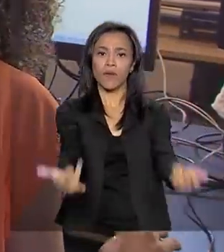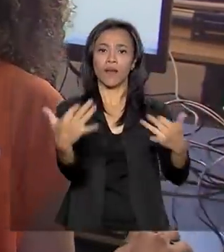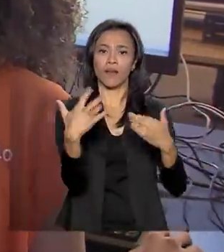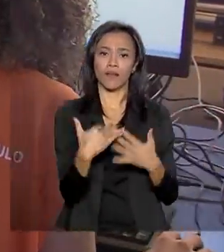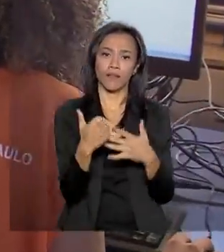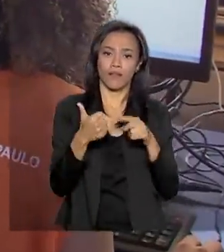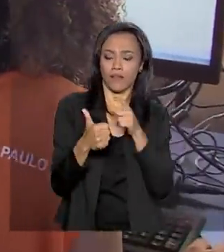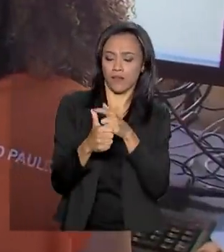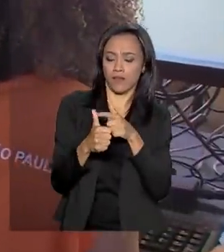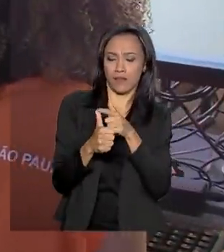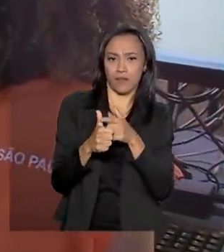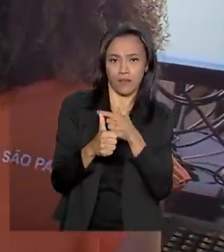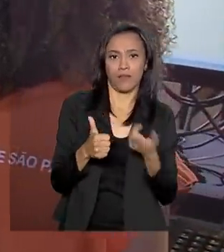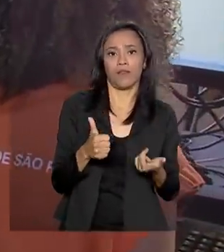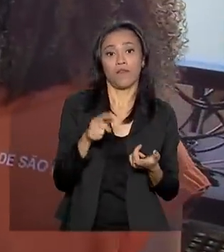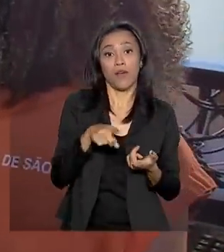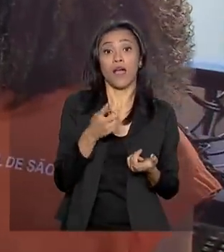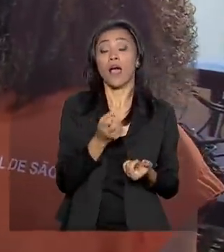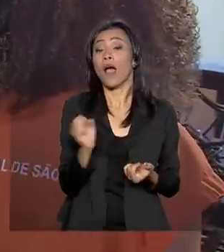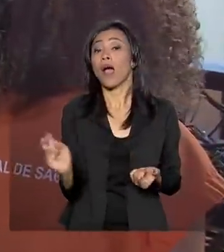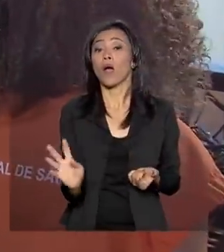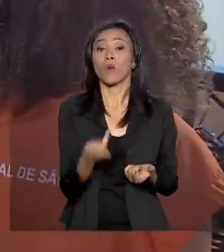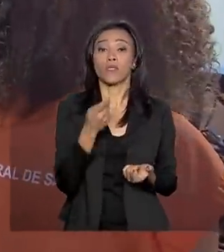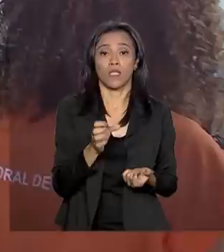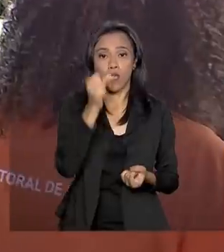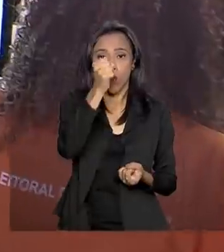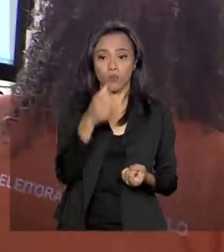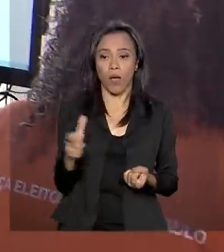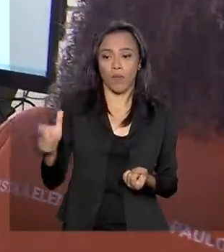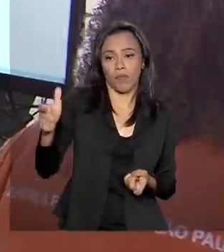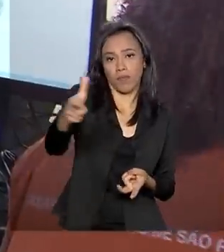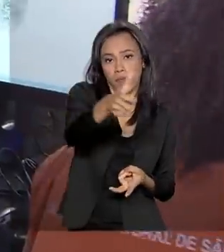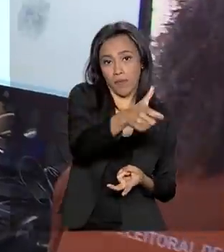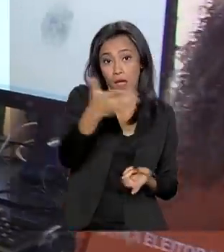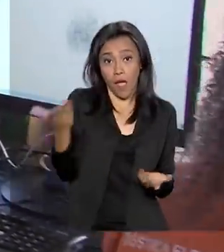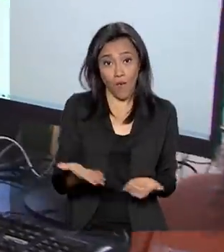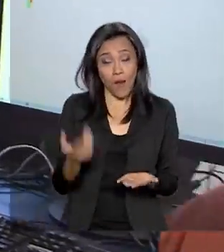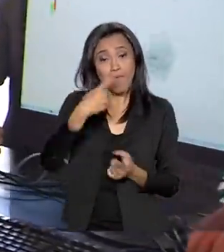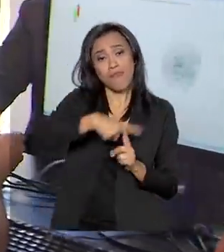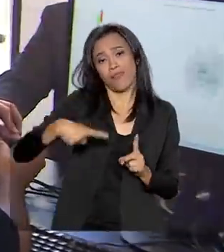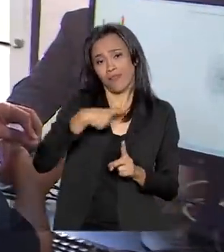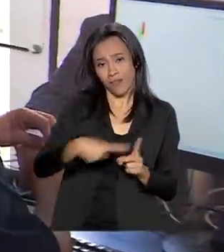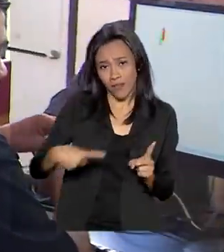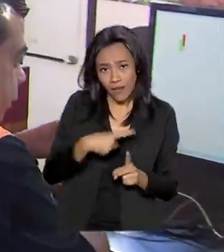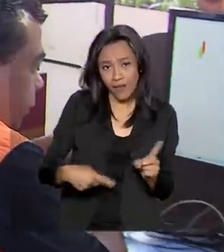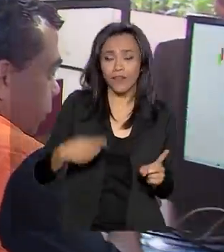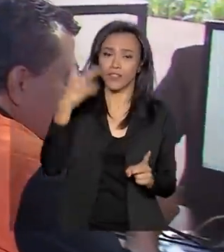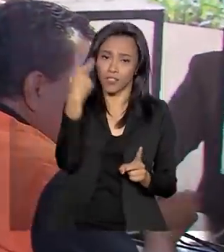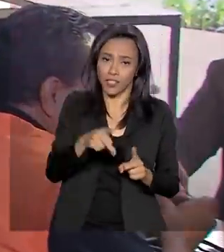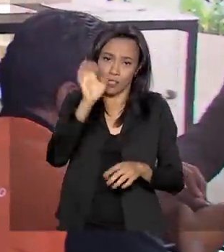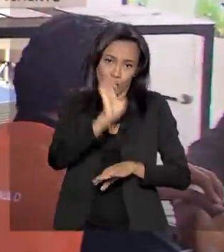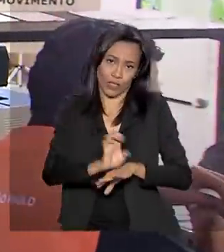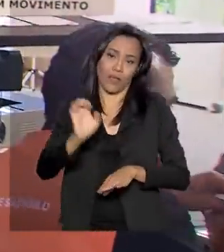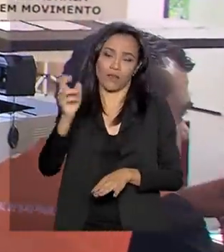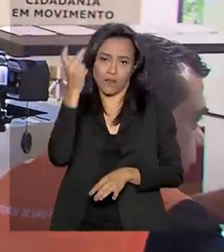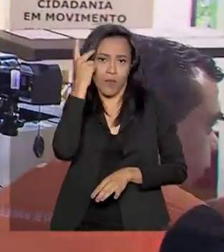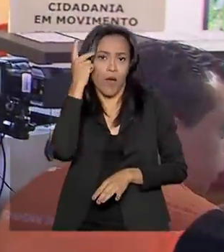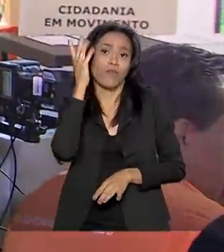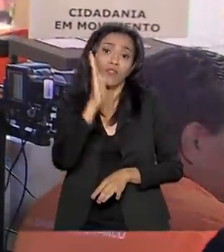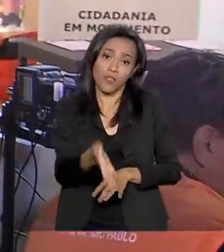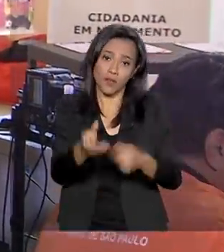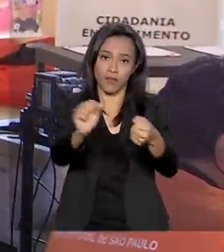vai ocorrer em oito SICs. Até agora, apenas metade dos eleitores paulistas fizeram o